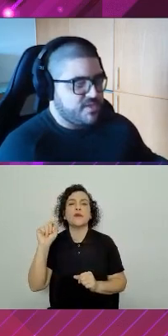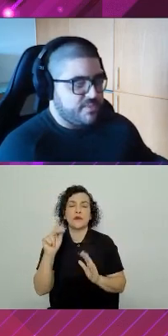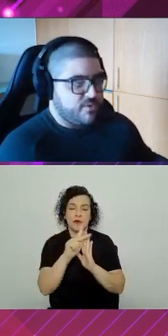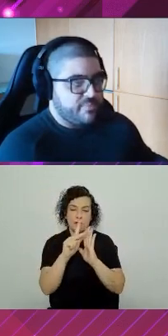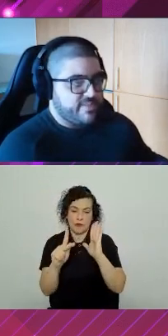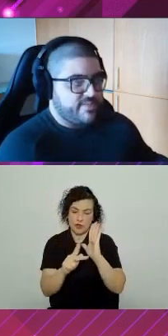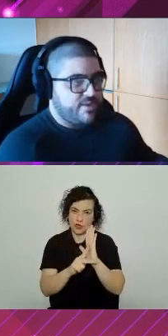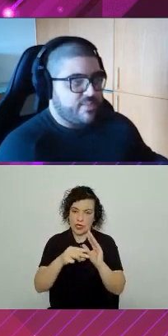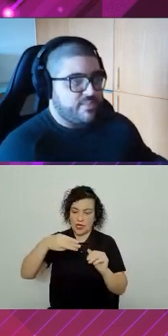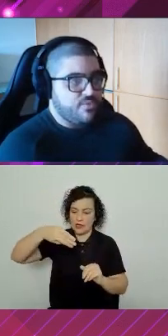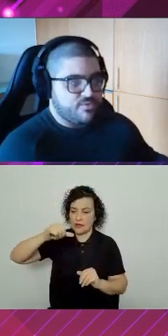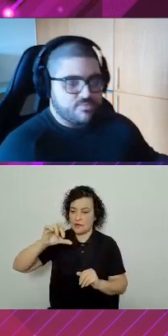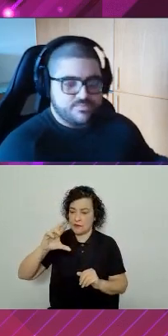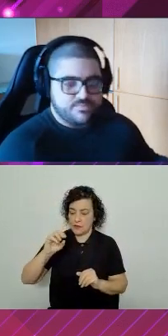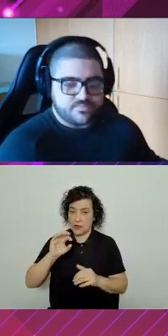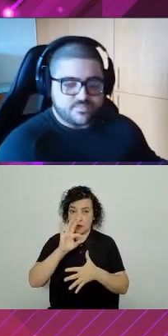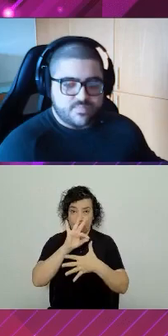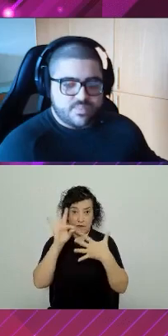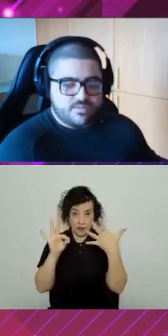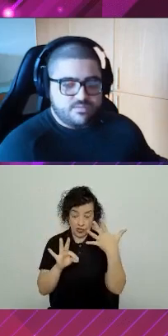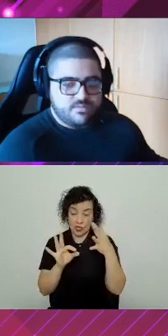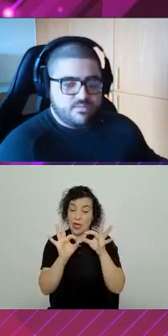micro front-end? A minha complexidade aumenta muito.